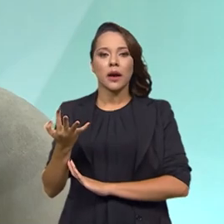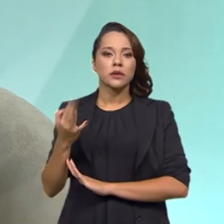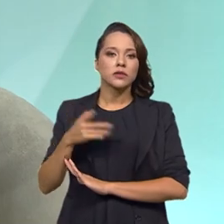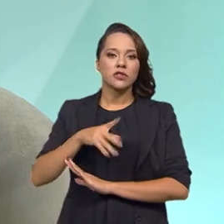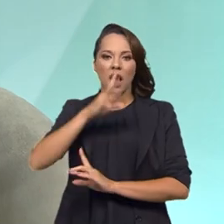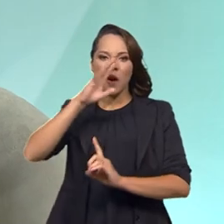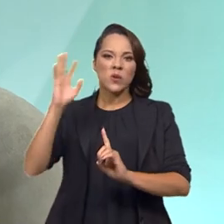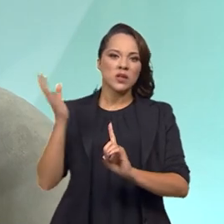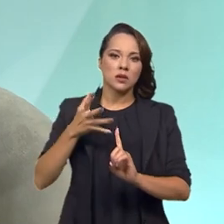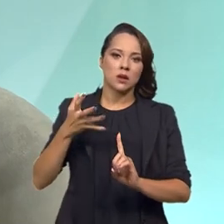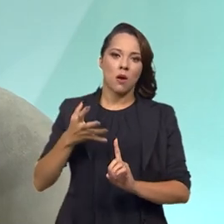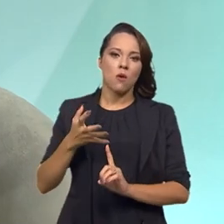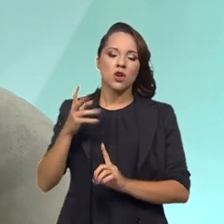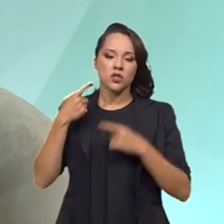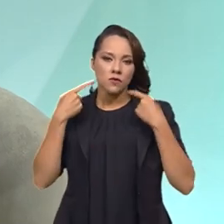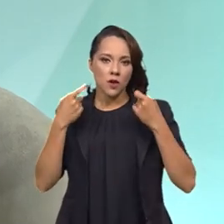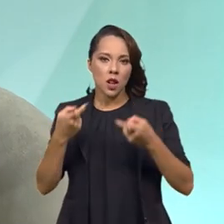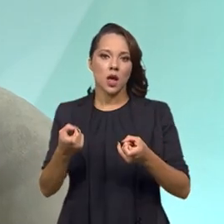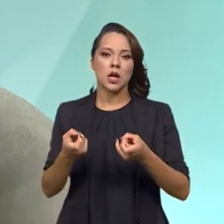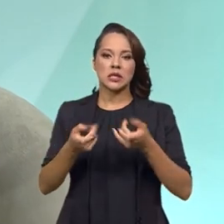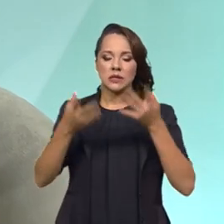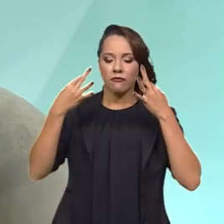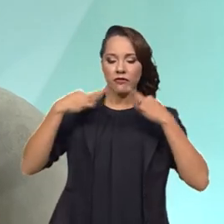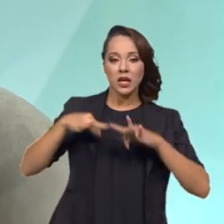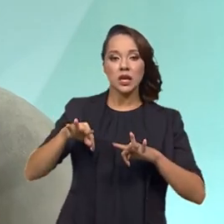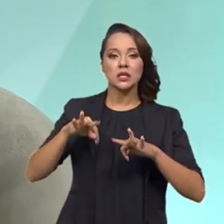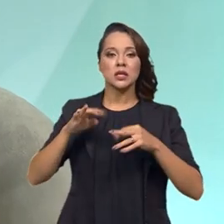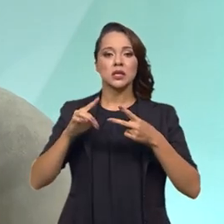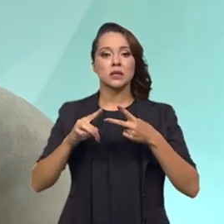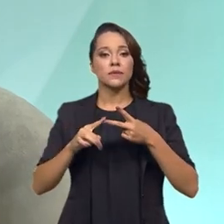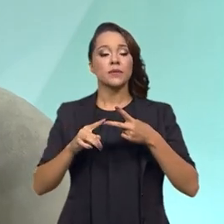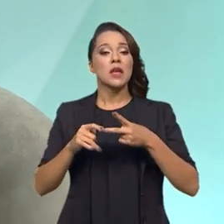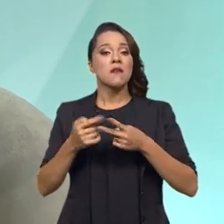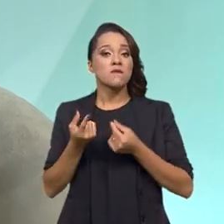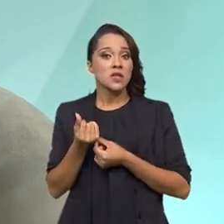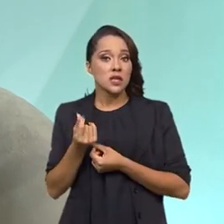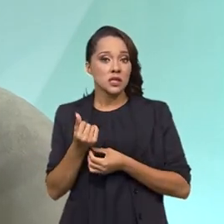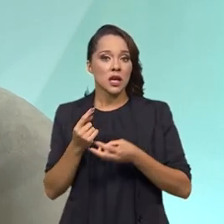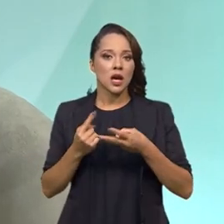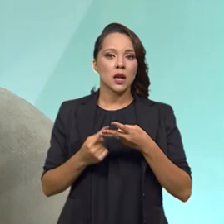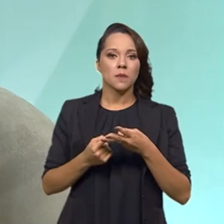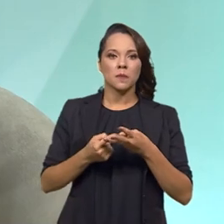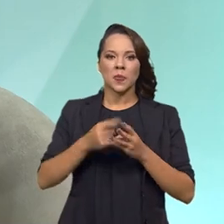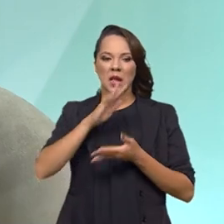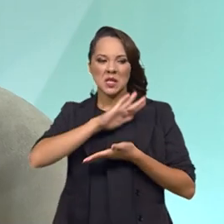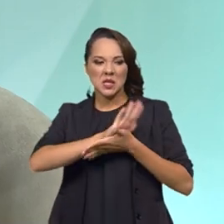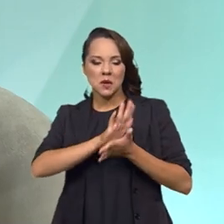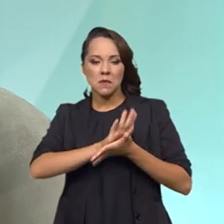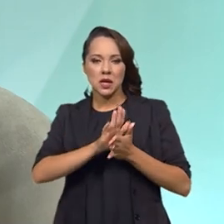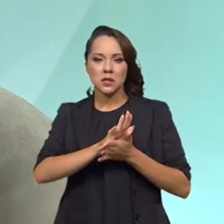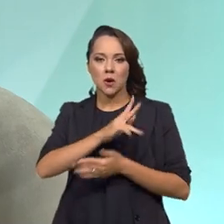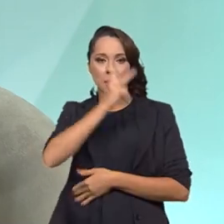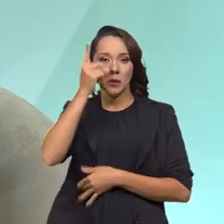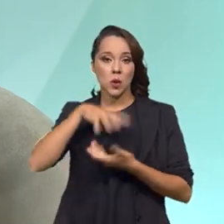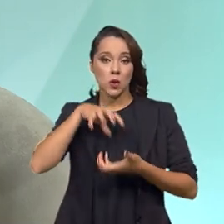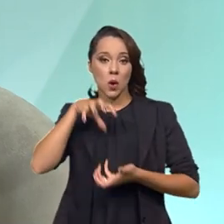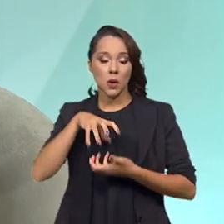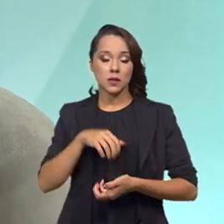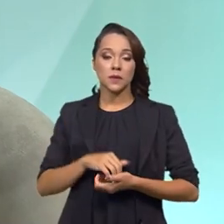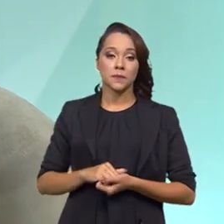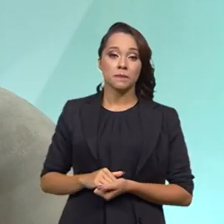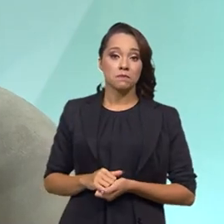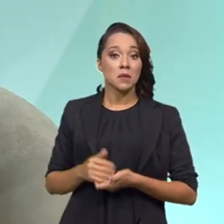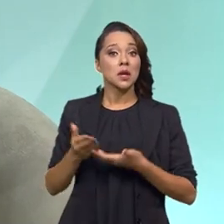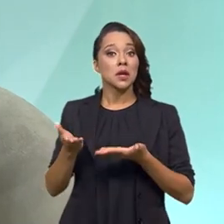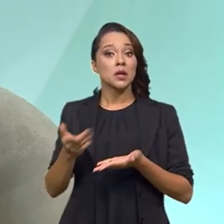acusações de violências físicas, financeiras, discriminação contra a pessoa idosa. E isso